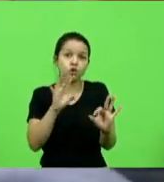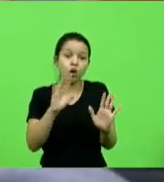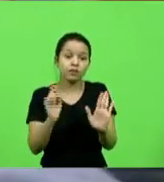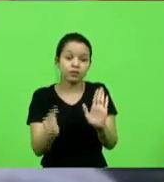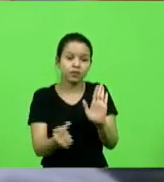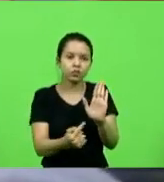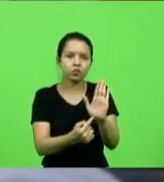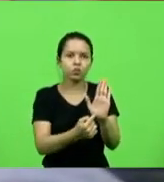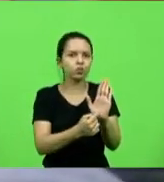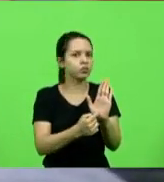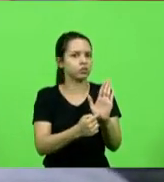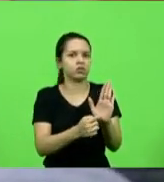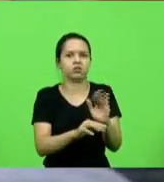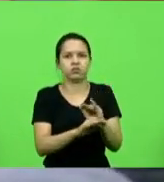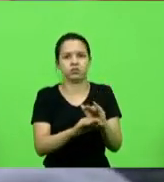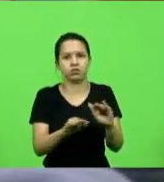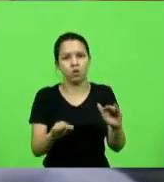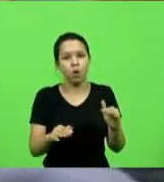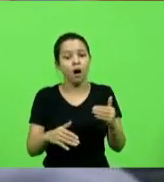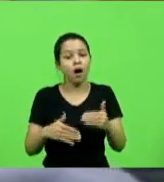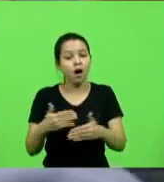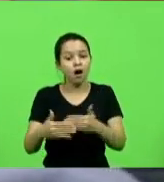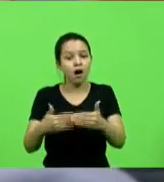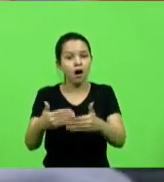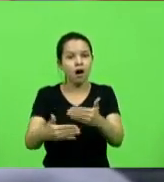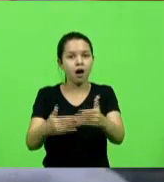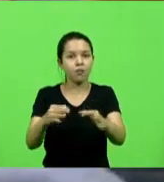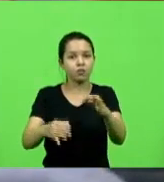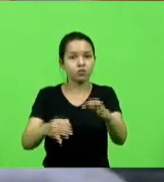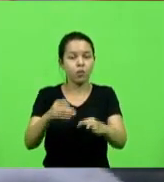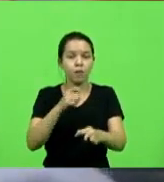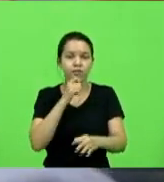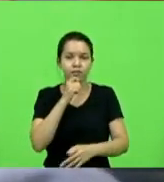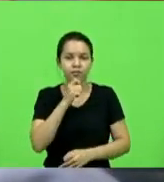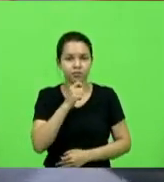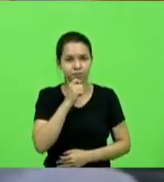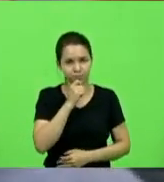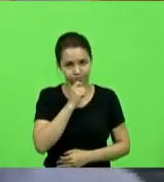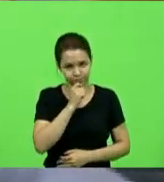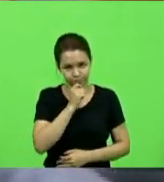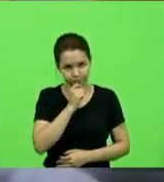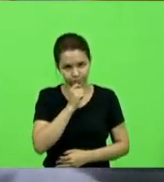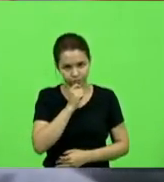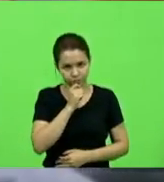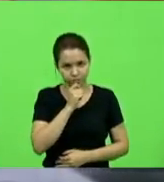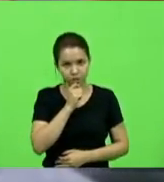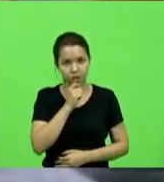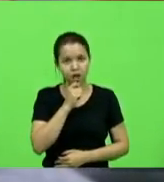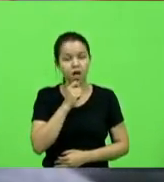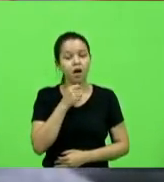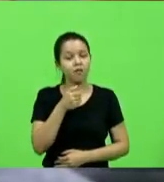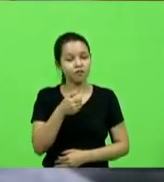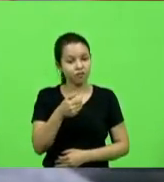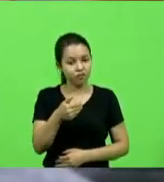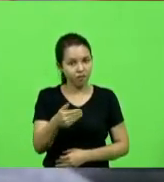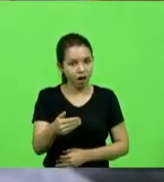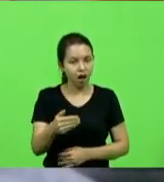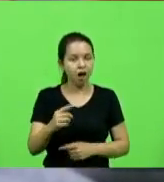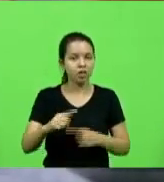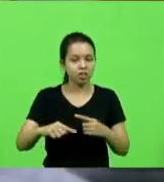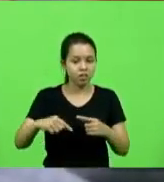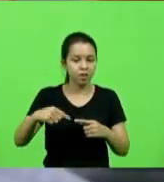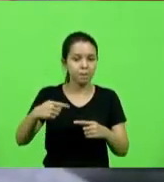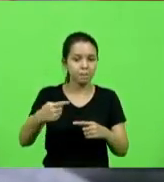trâmites judiciais. E por simetria. E isso vai acabar acontecendo depois, quando for